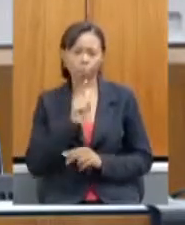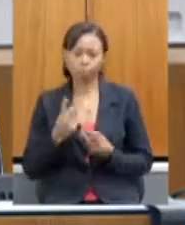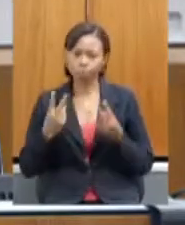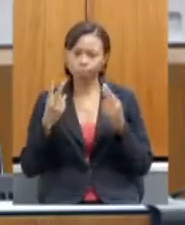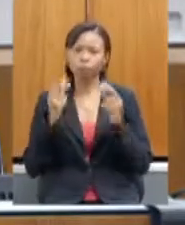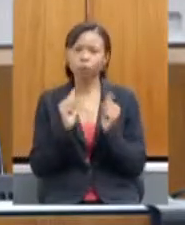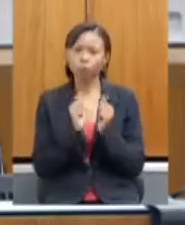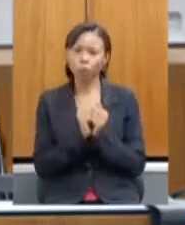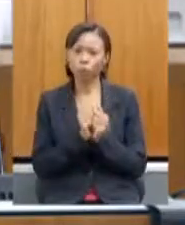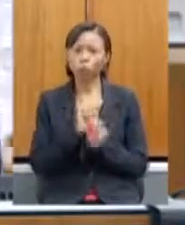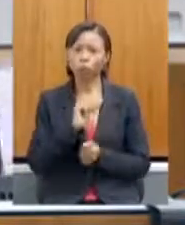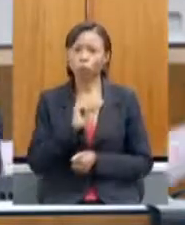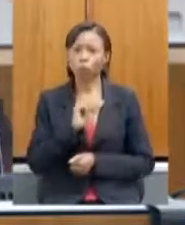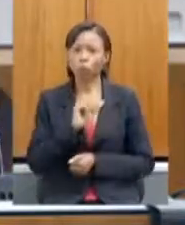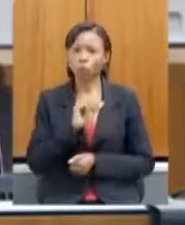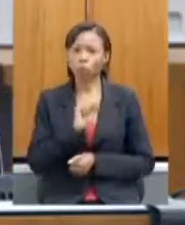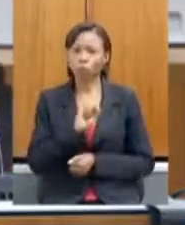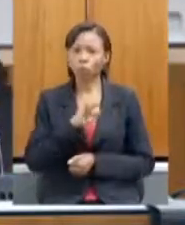SEMAD. Pode passar?